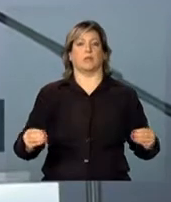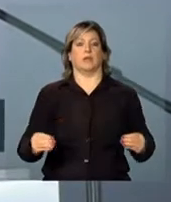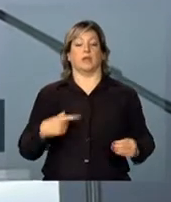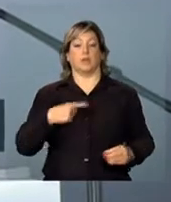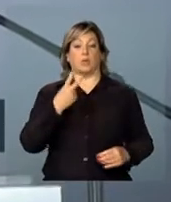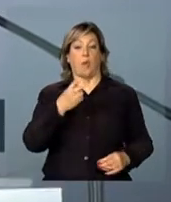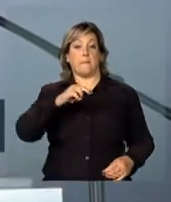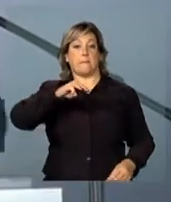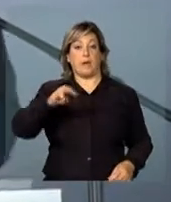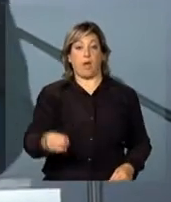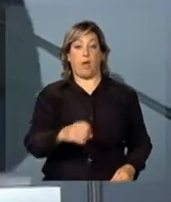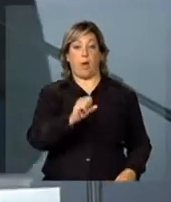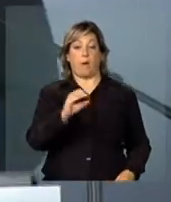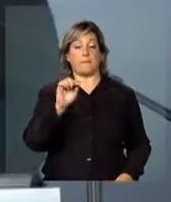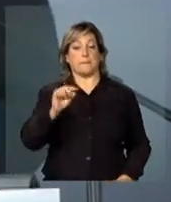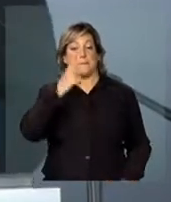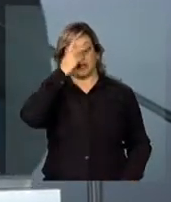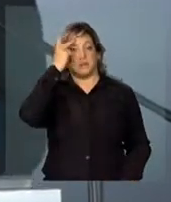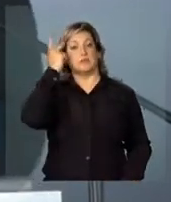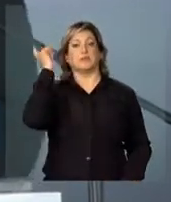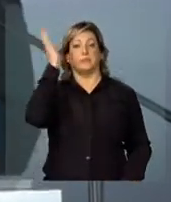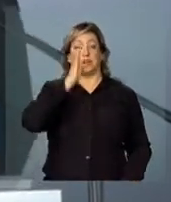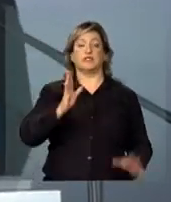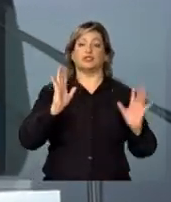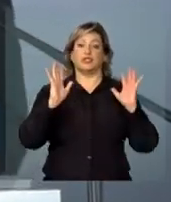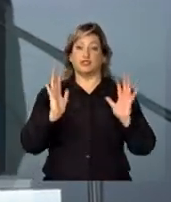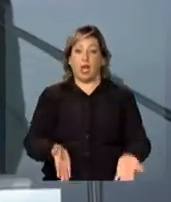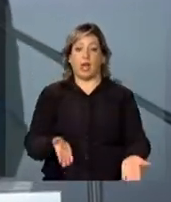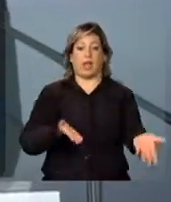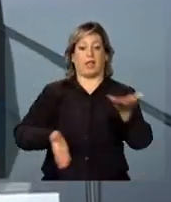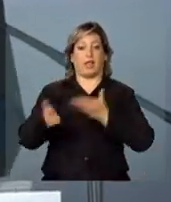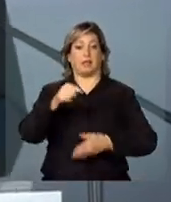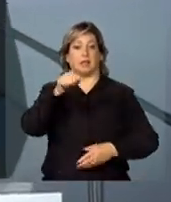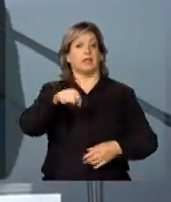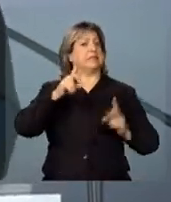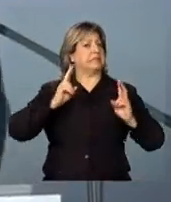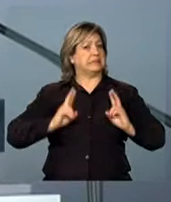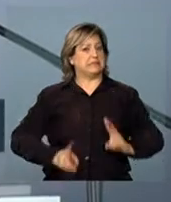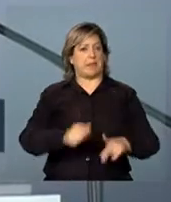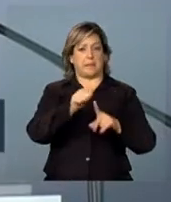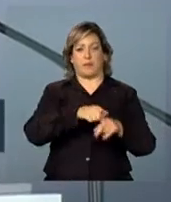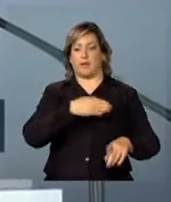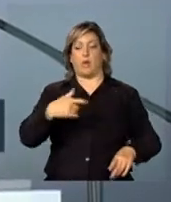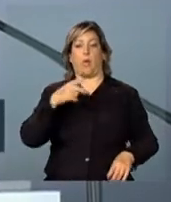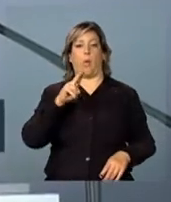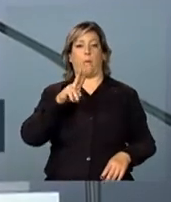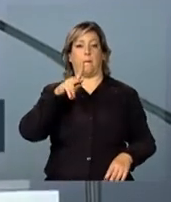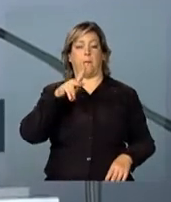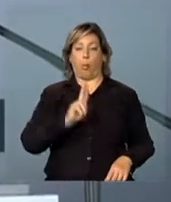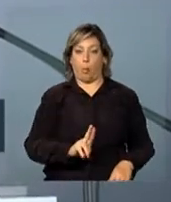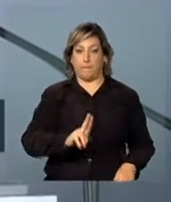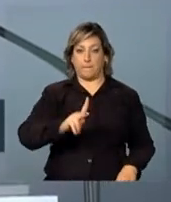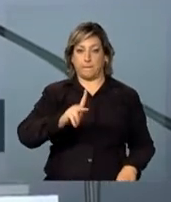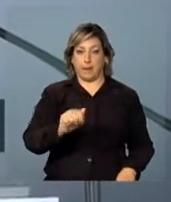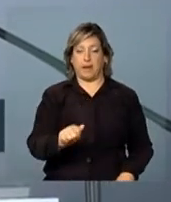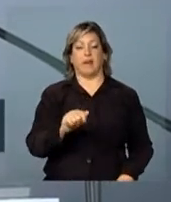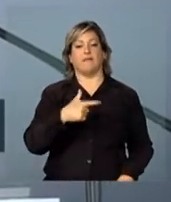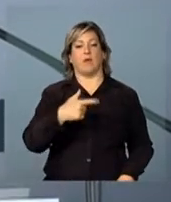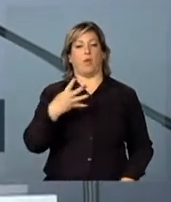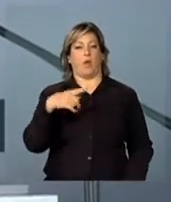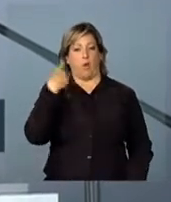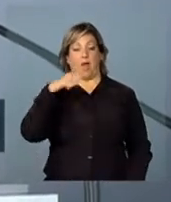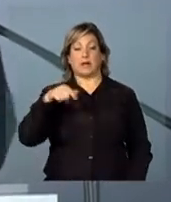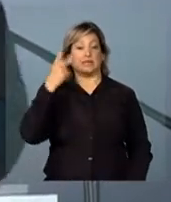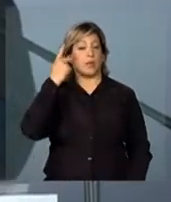,8 milhões de brasileiros já são atendidos todo mês numa UPA 24 horas. Aqui a cidade de São Paulo não tem